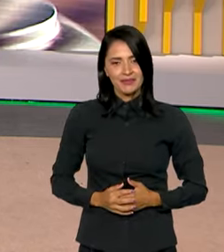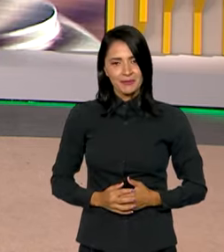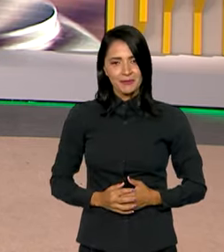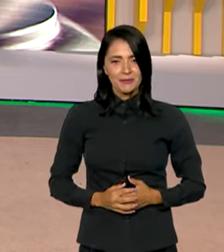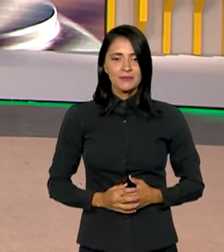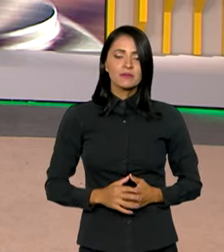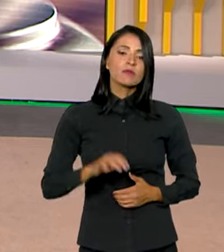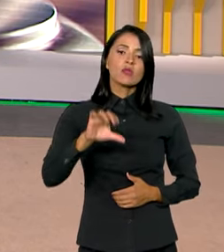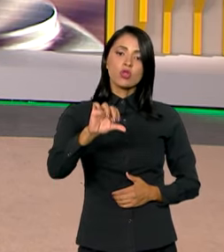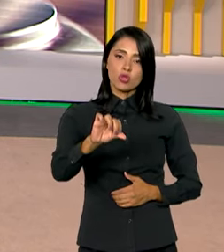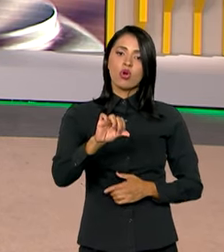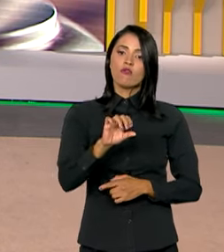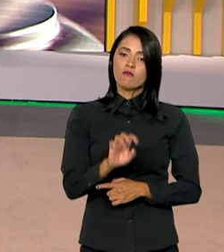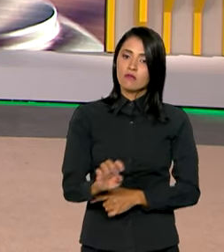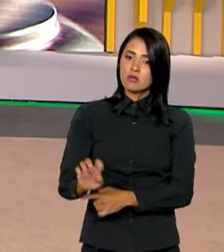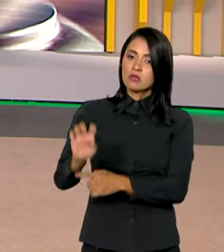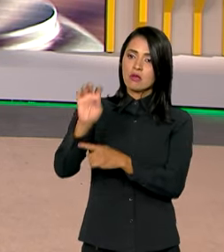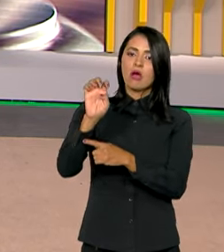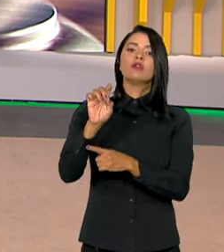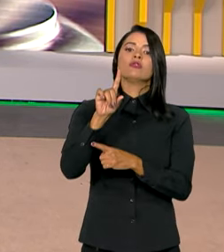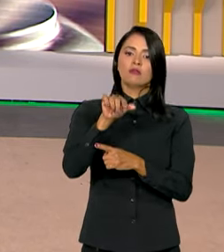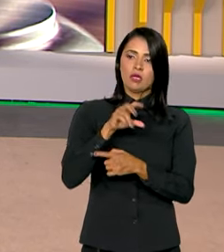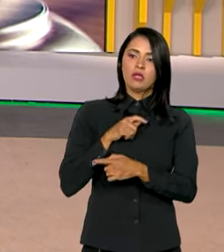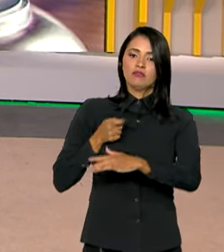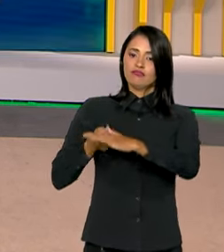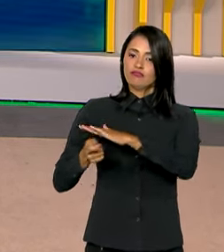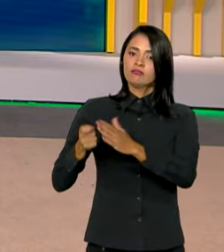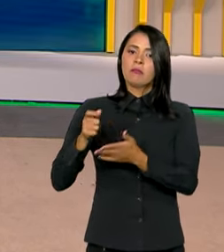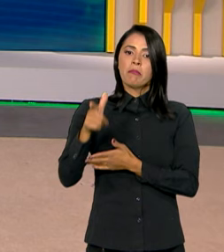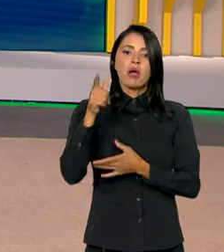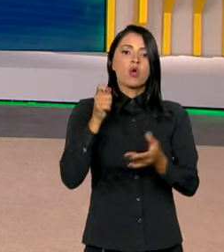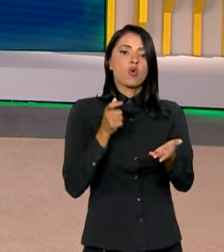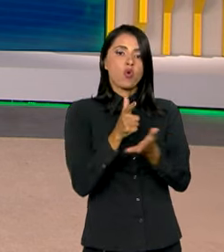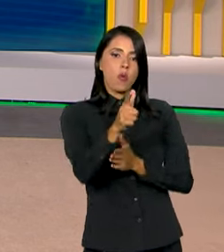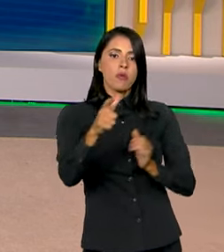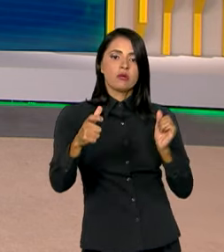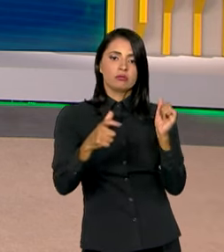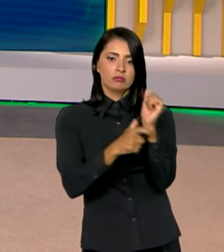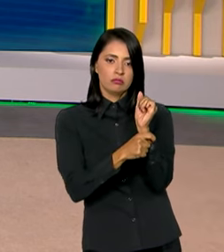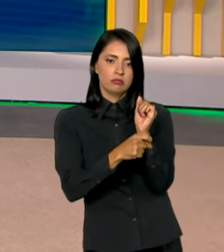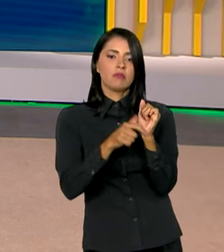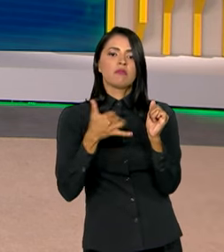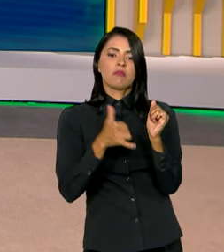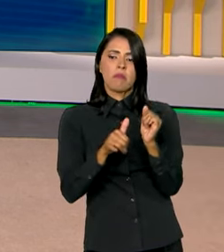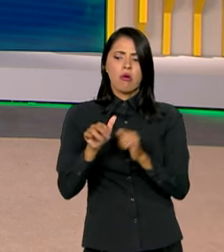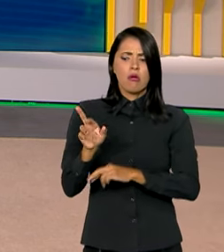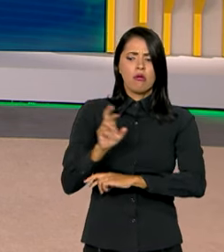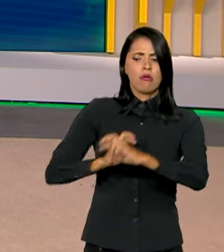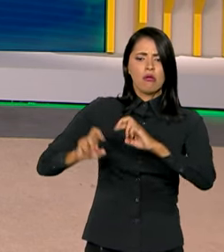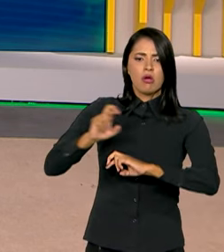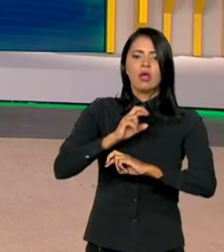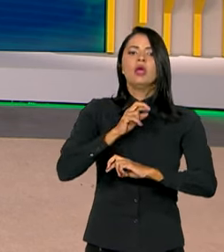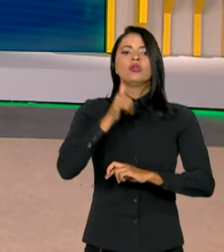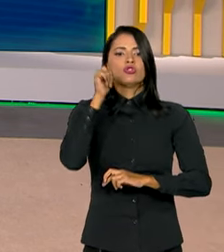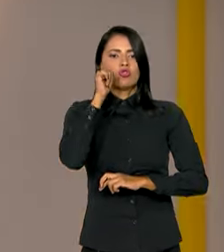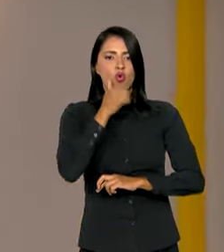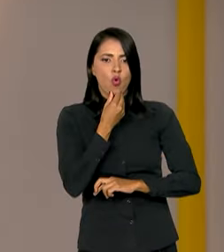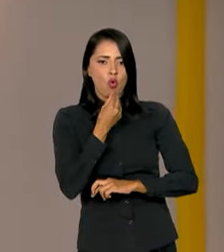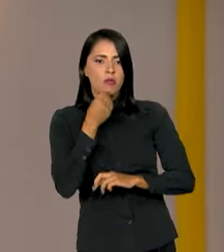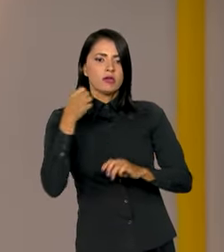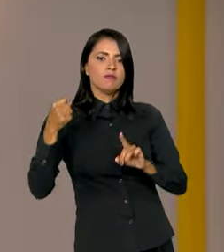Nove estados vão receber recursos para a compra de tornozeleiras eletrônicas para o monitoramento de agressores de mulheres.